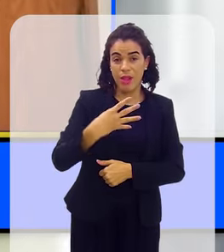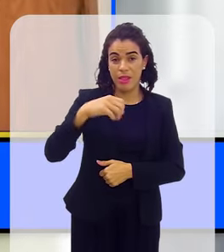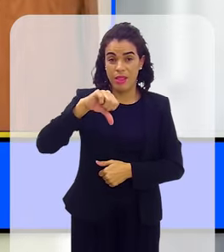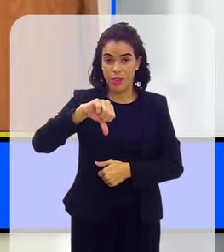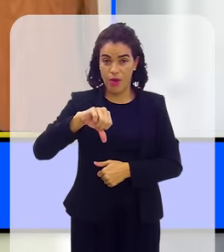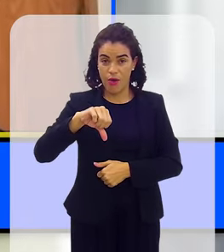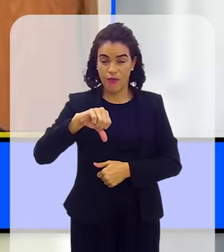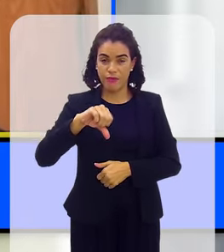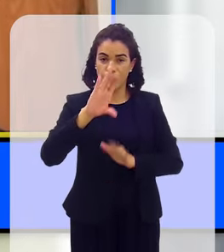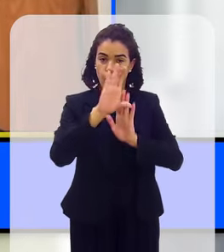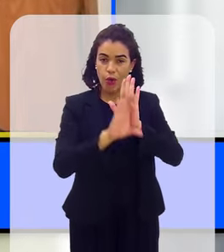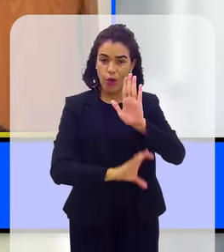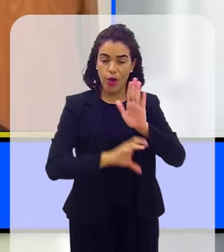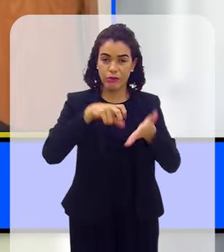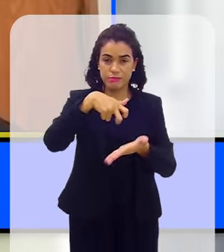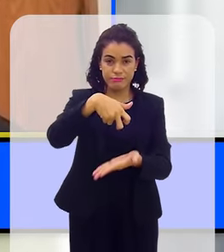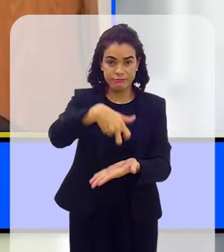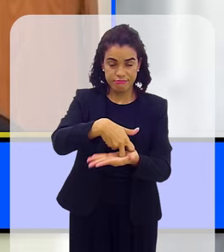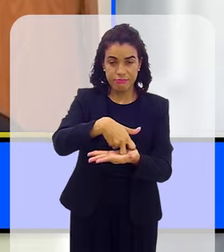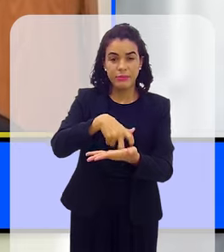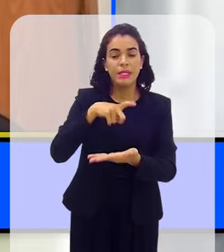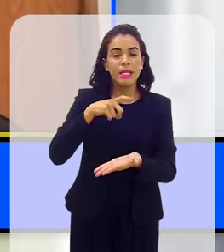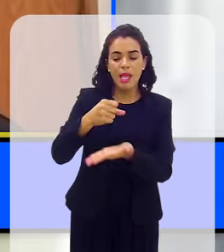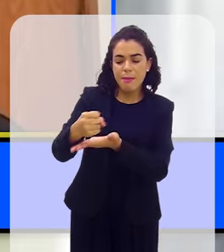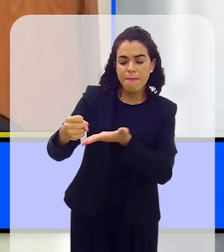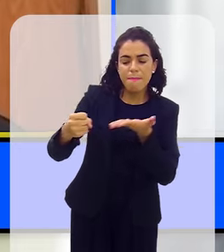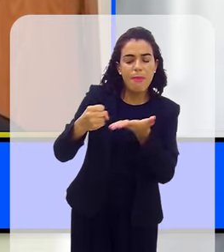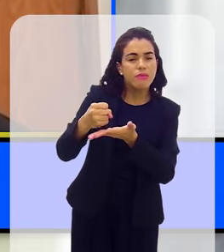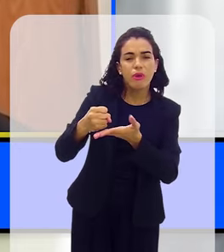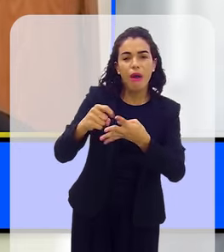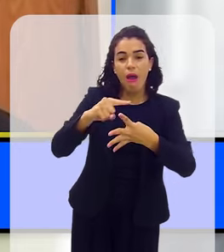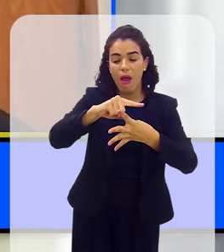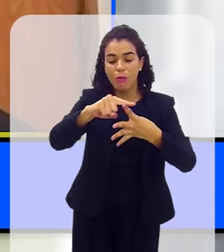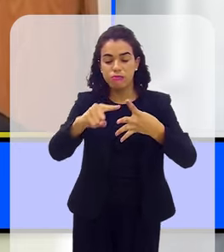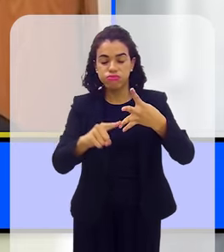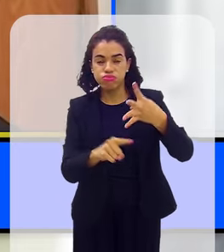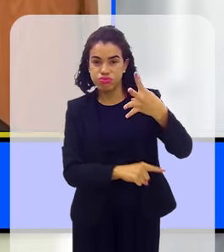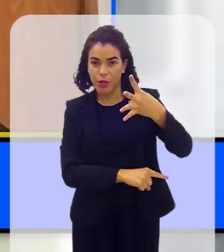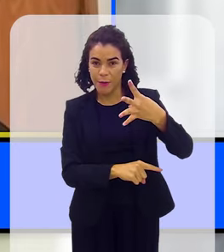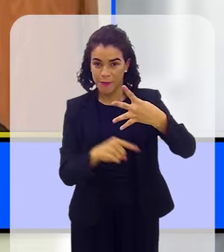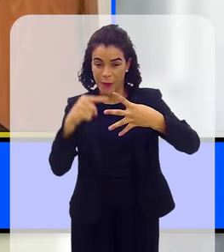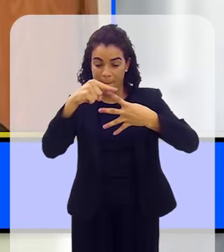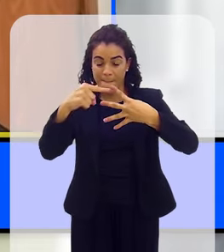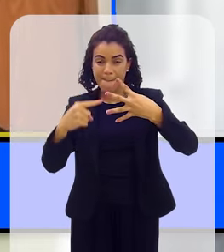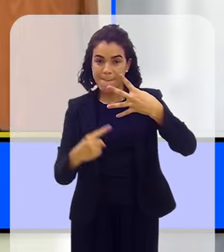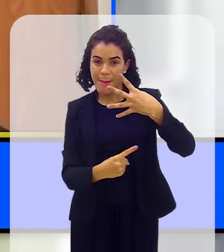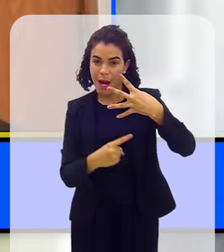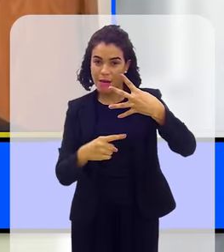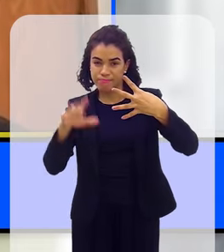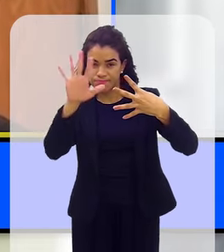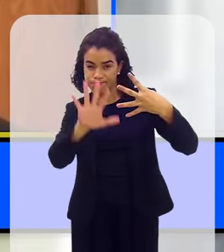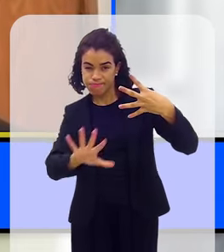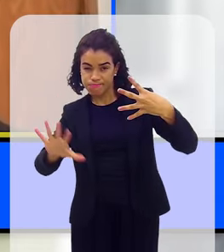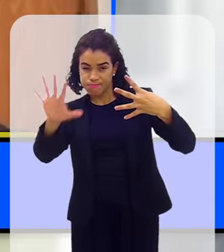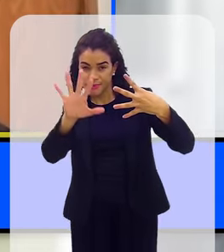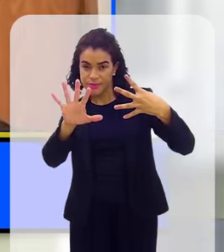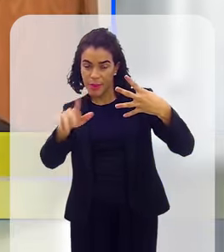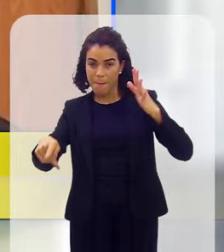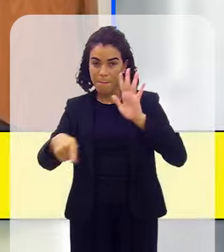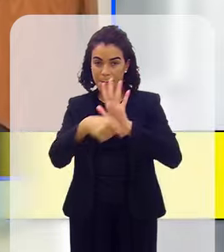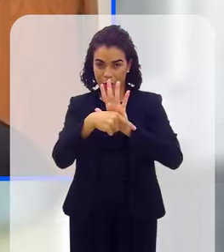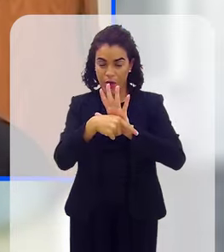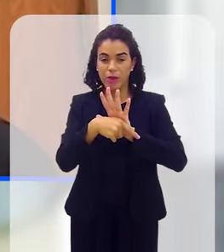Penal, ele, basicamente, tem quatro elementos, quatro condutas típicas no caput